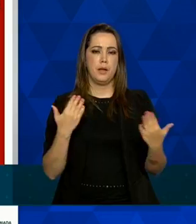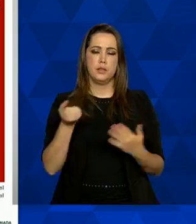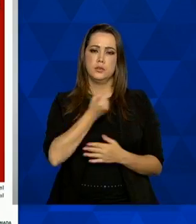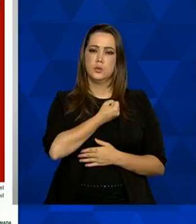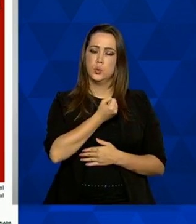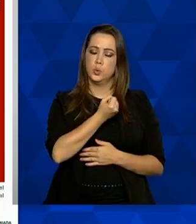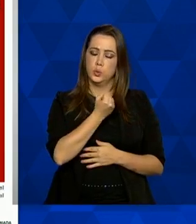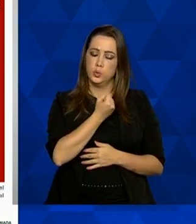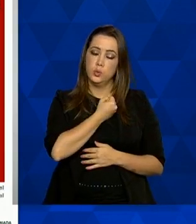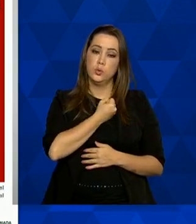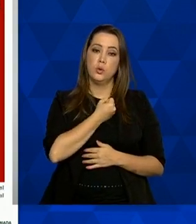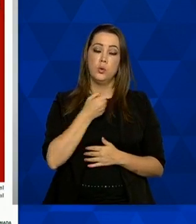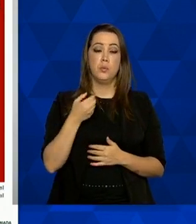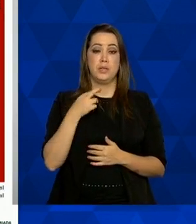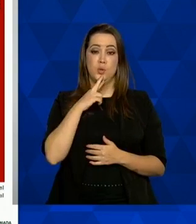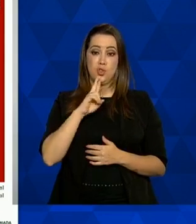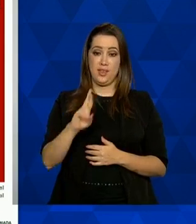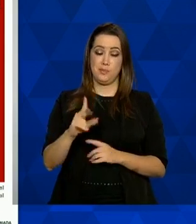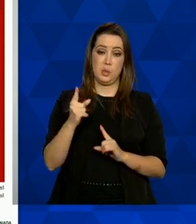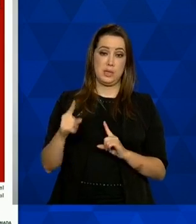de exames positivos